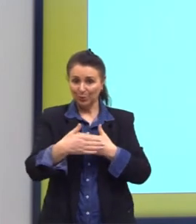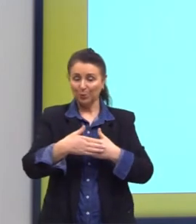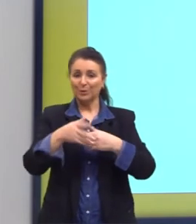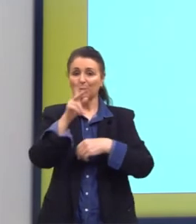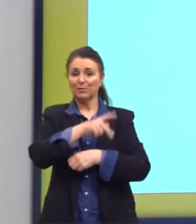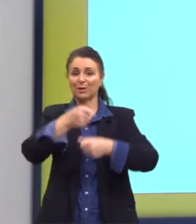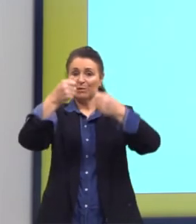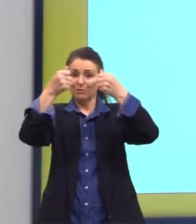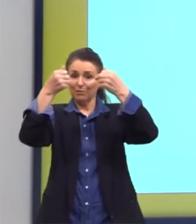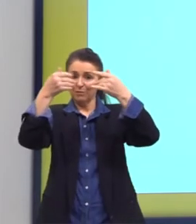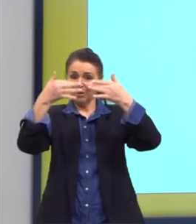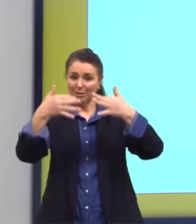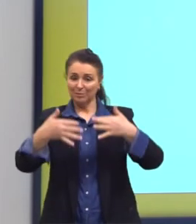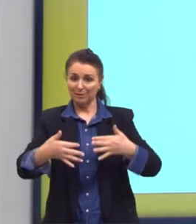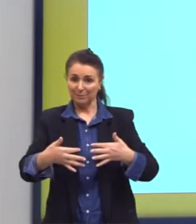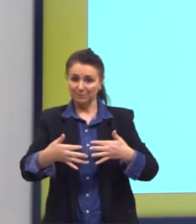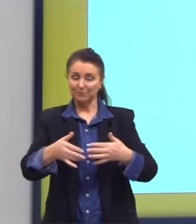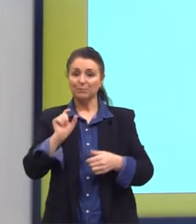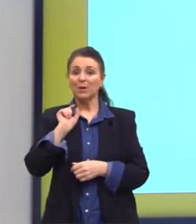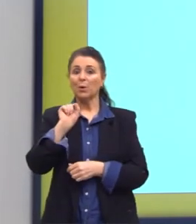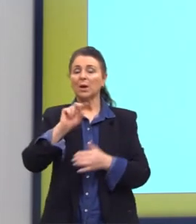com o excerto dessa obra.